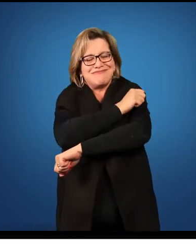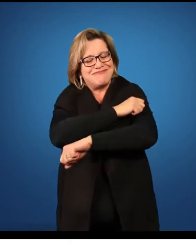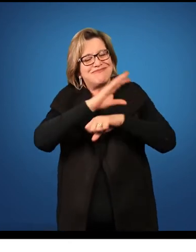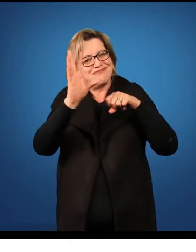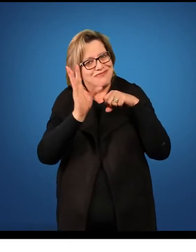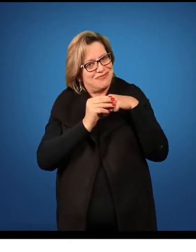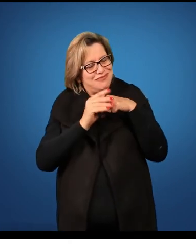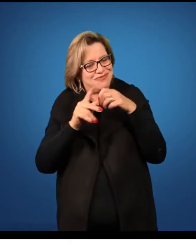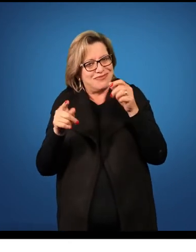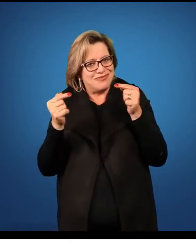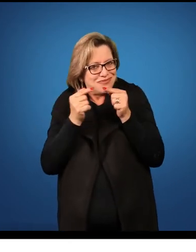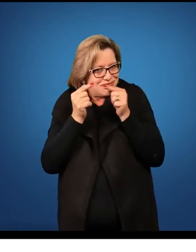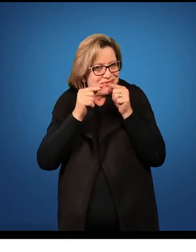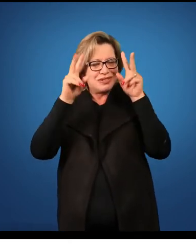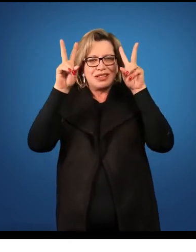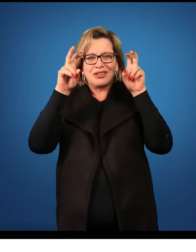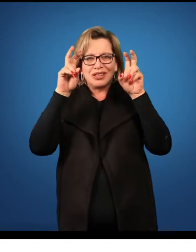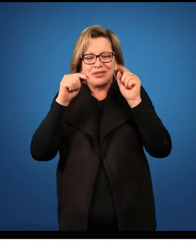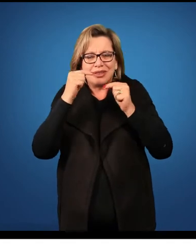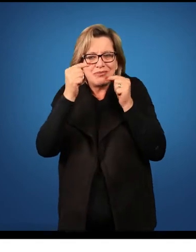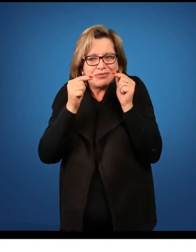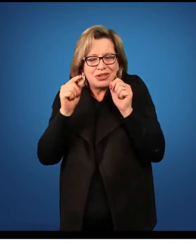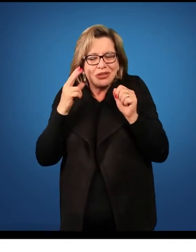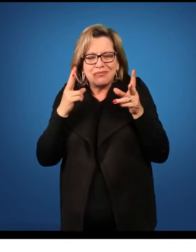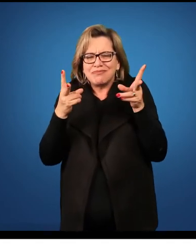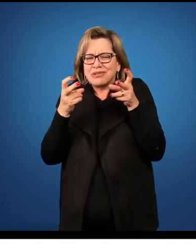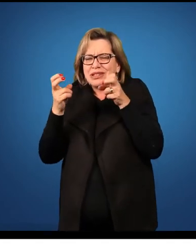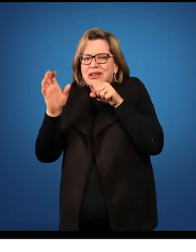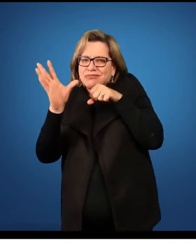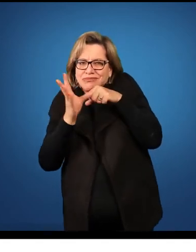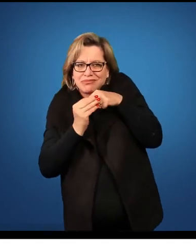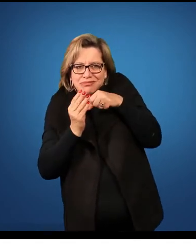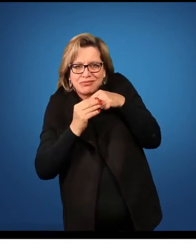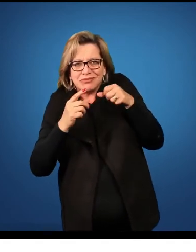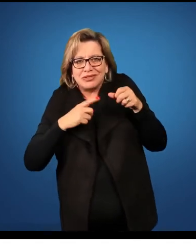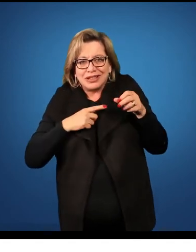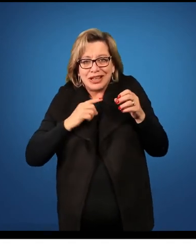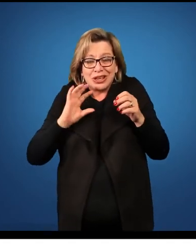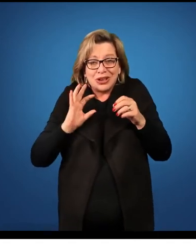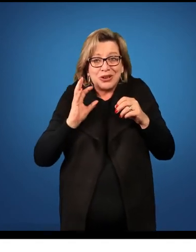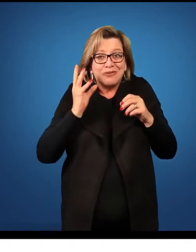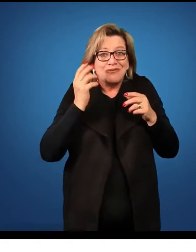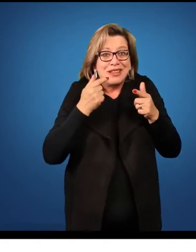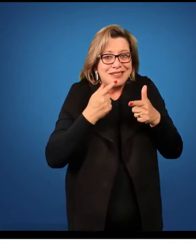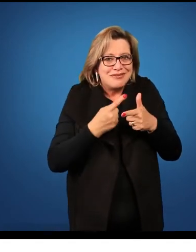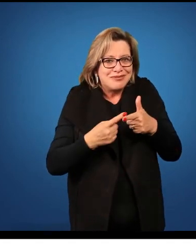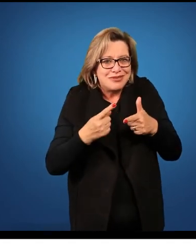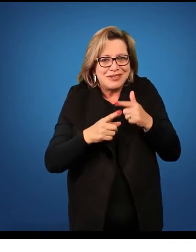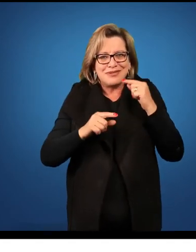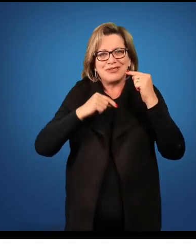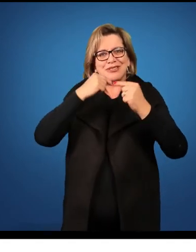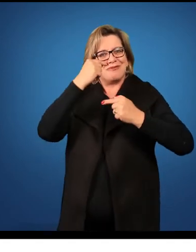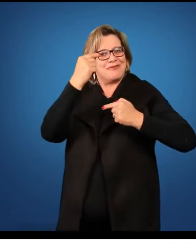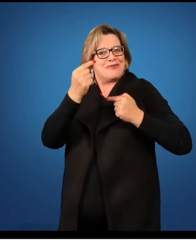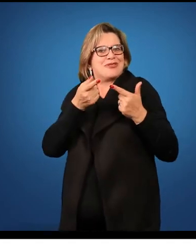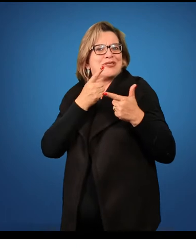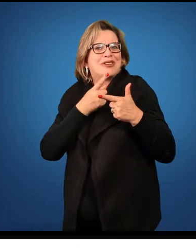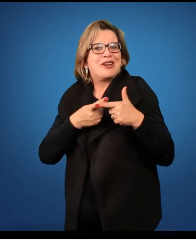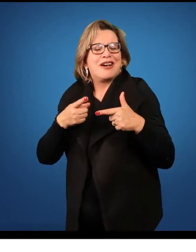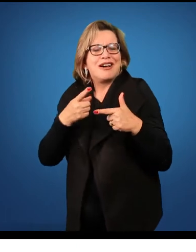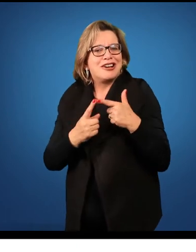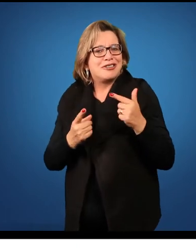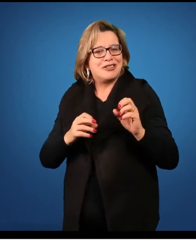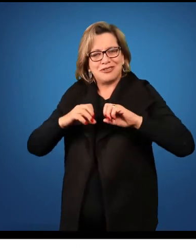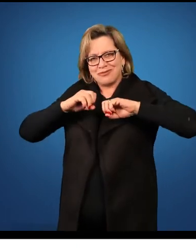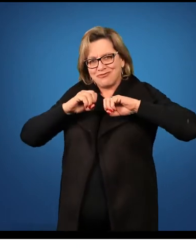assunto, a partir desse conhecimento inicial, eu vou gerar uma problematização, e a partir dessa problematização,